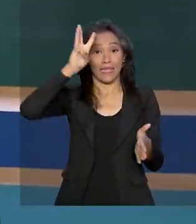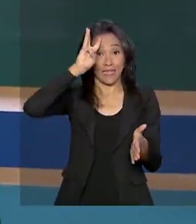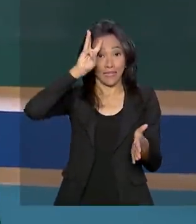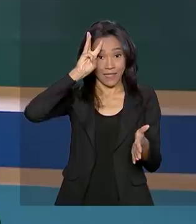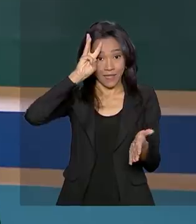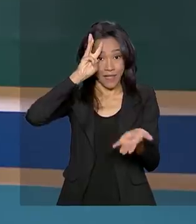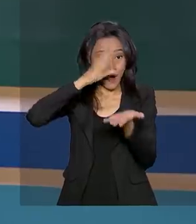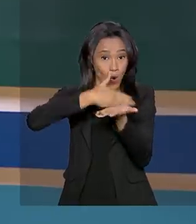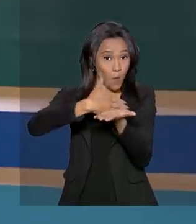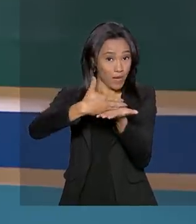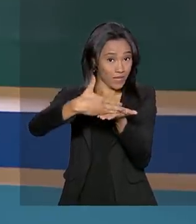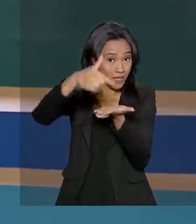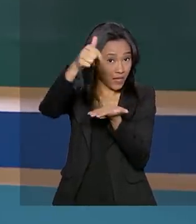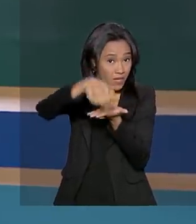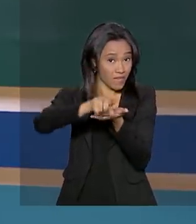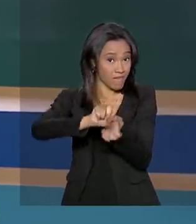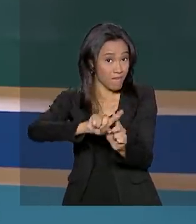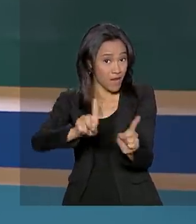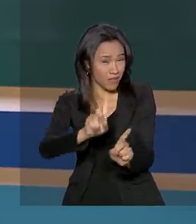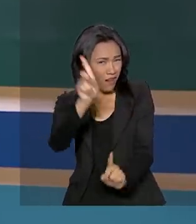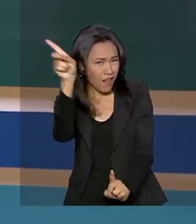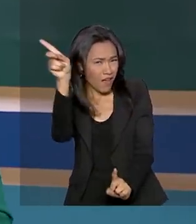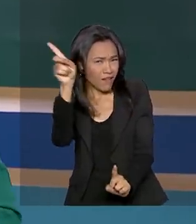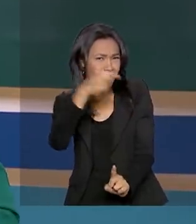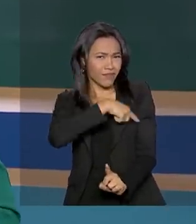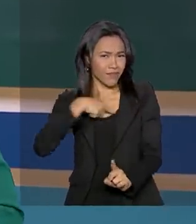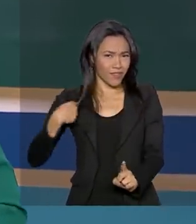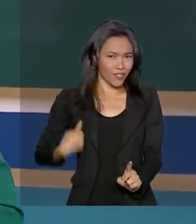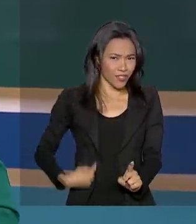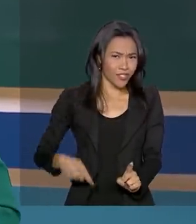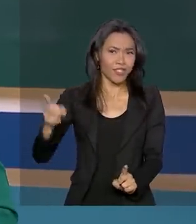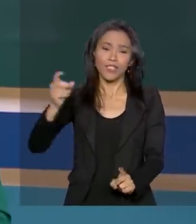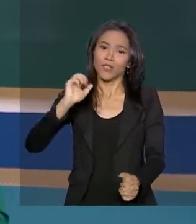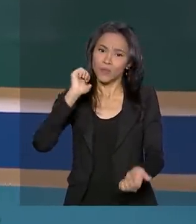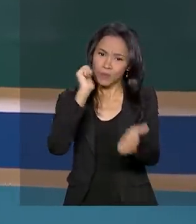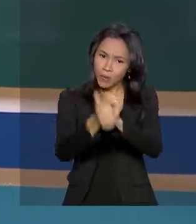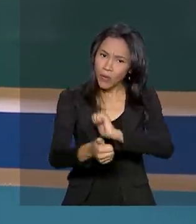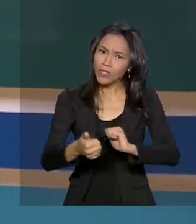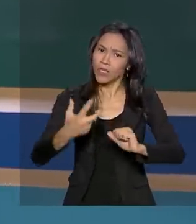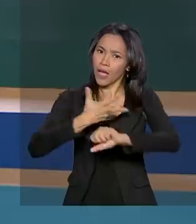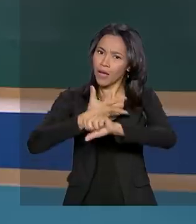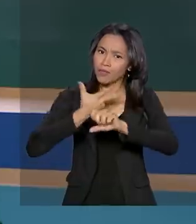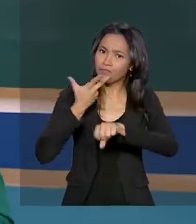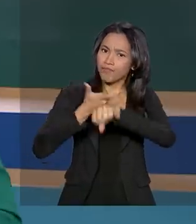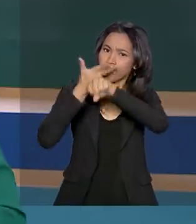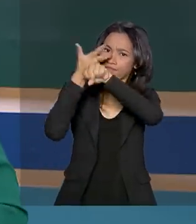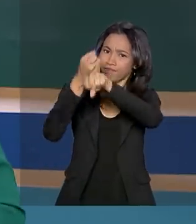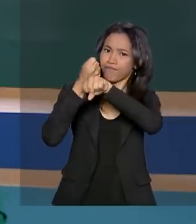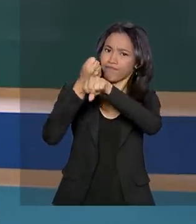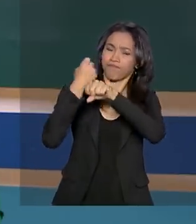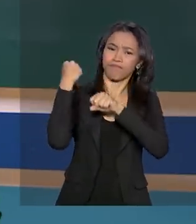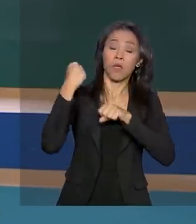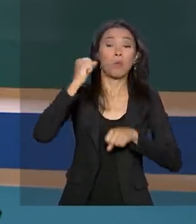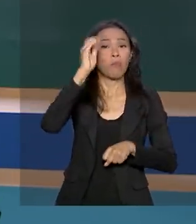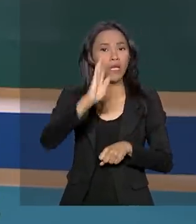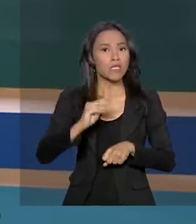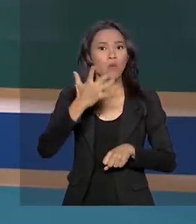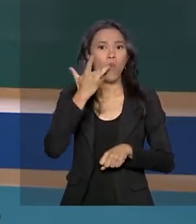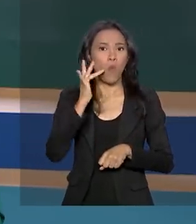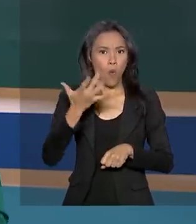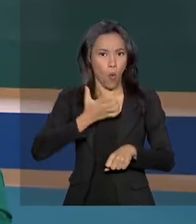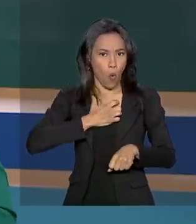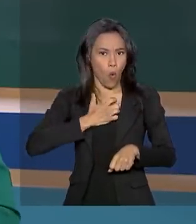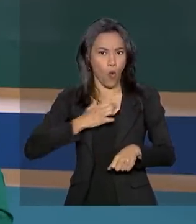começando por aqui, mas lá na China, os nossos atletas já estão colecionando triunfos. Hoje, o Brasil levou mais um ouro no